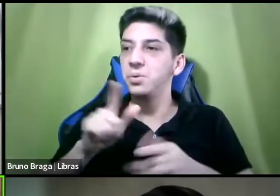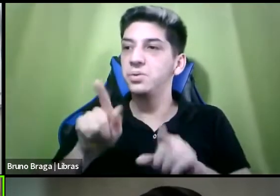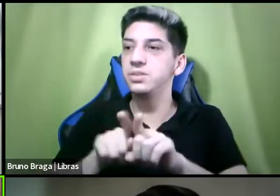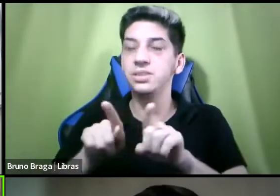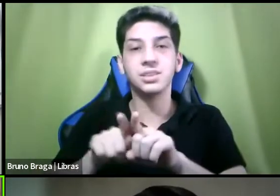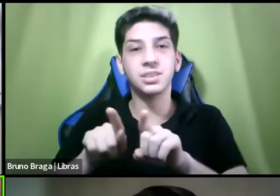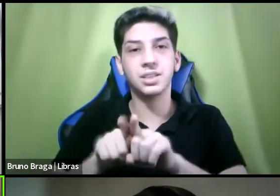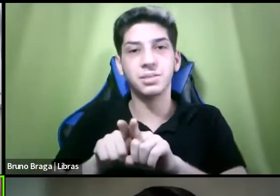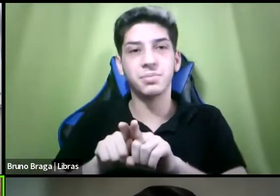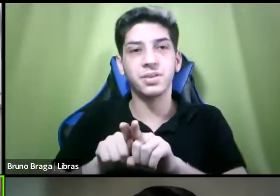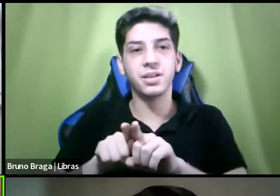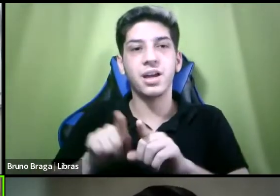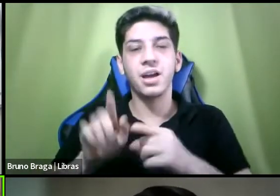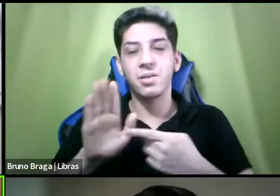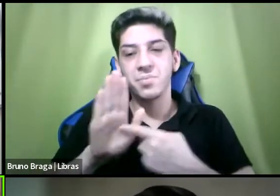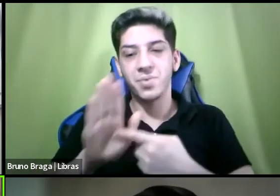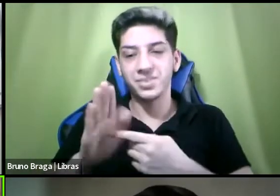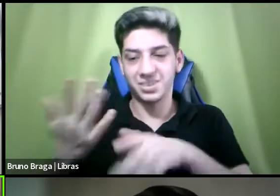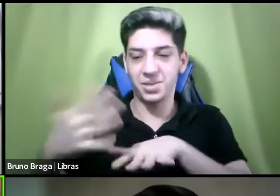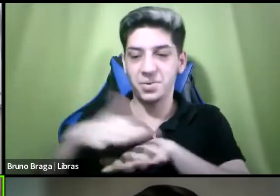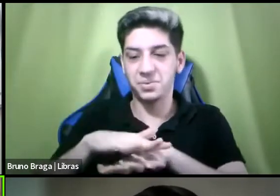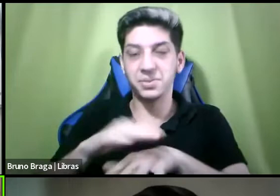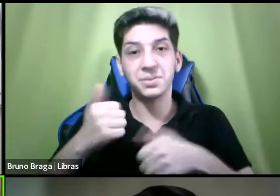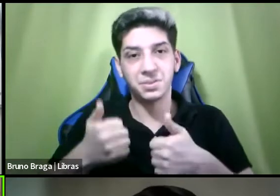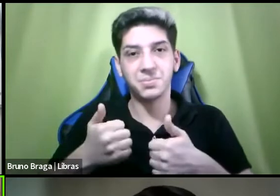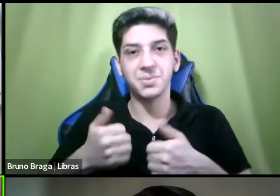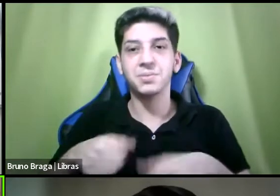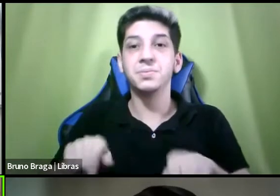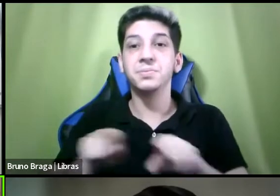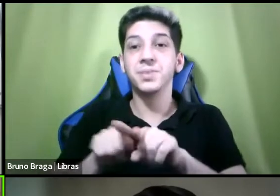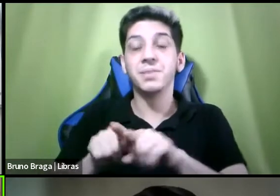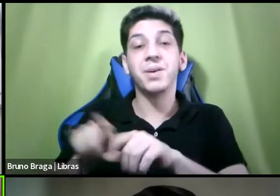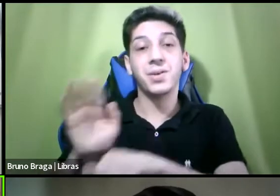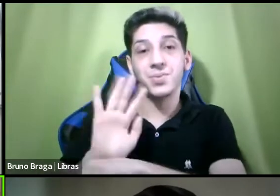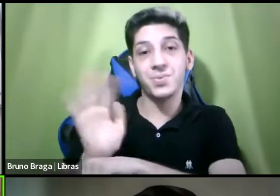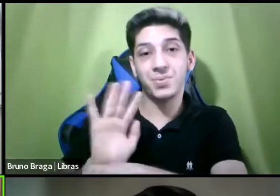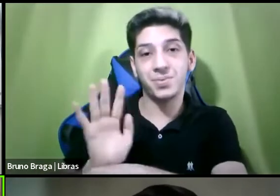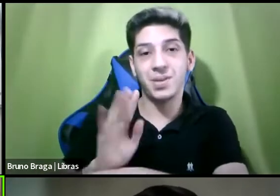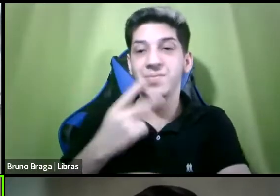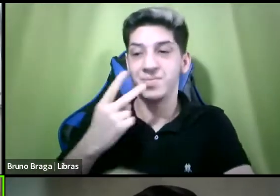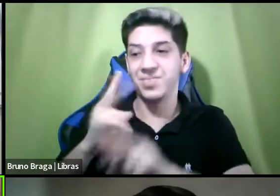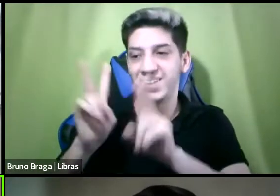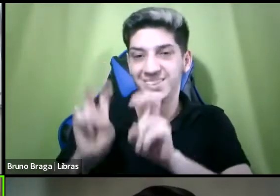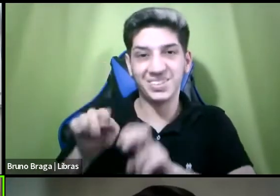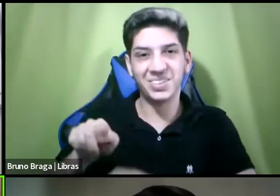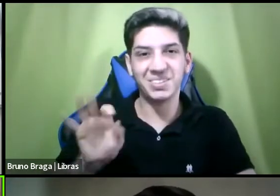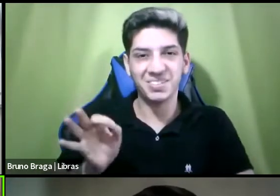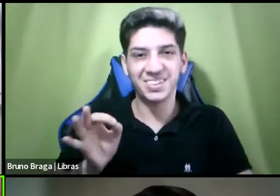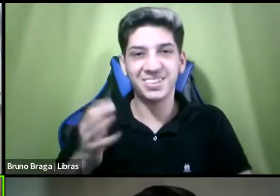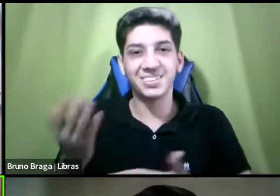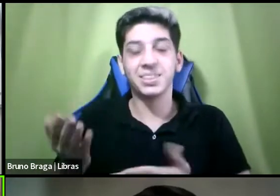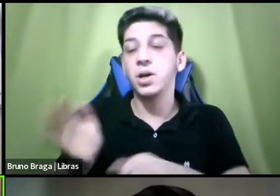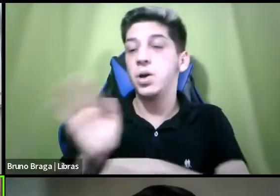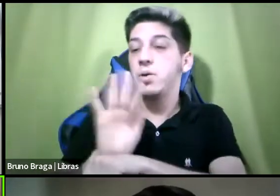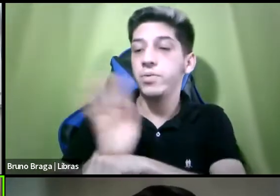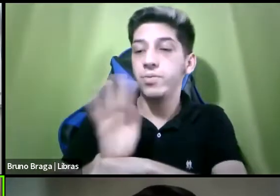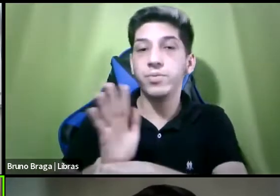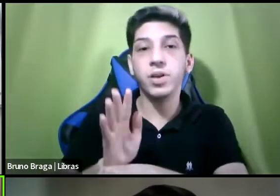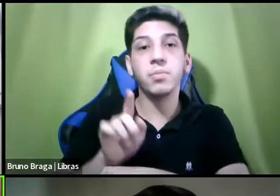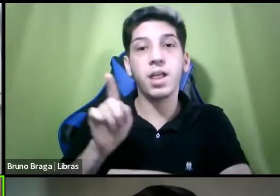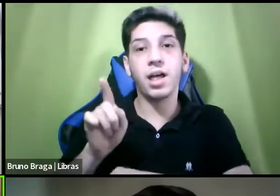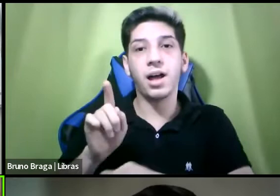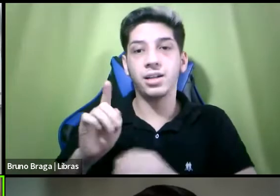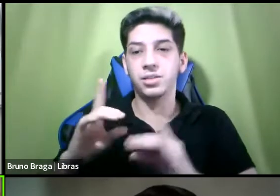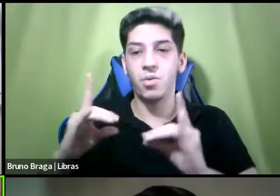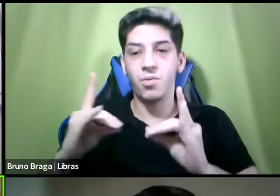inclusão e aí o filme já que estamos falando dele né ele traz no velório da